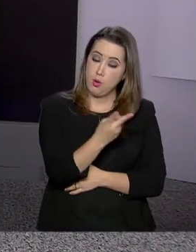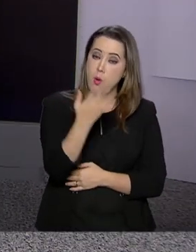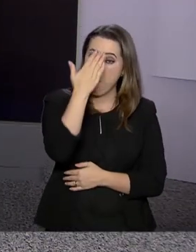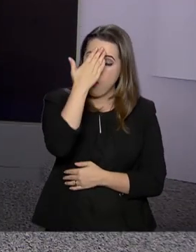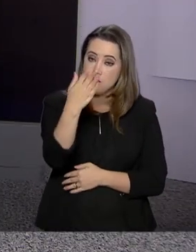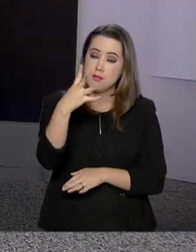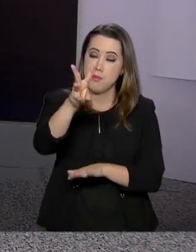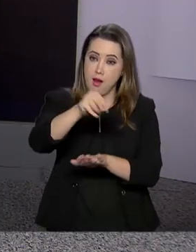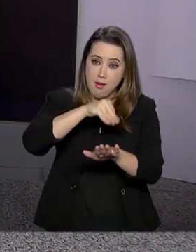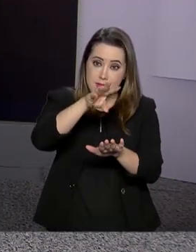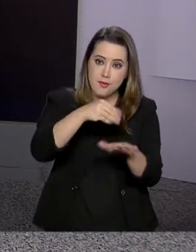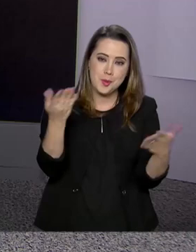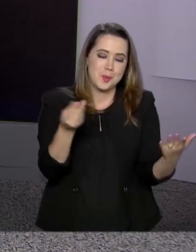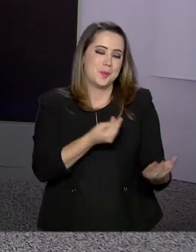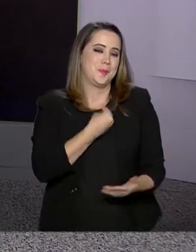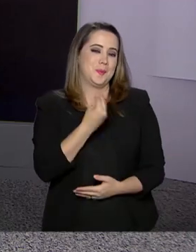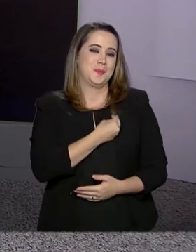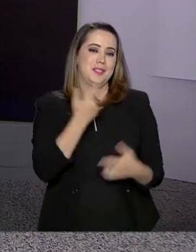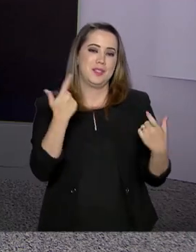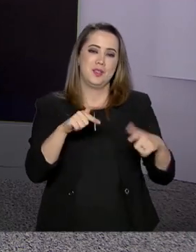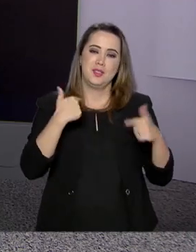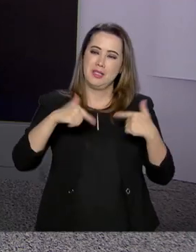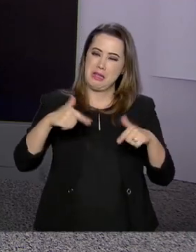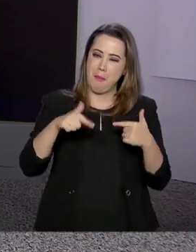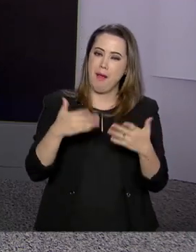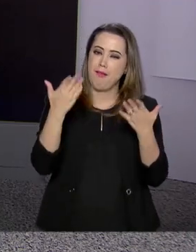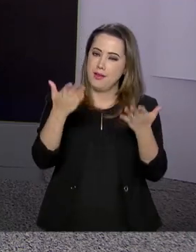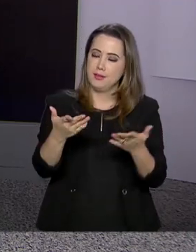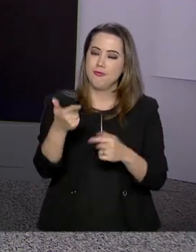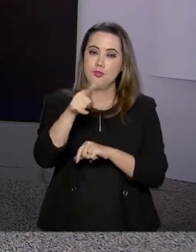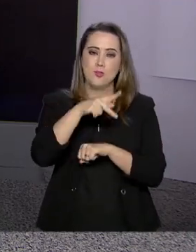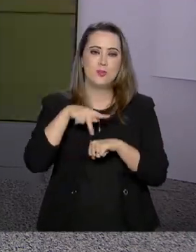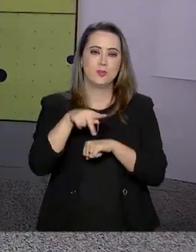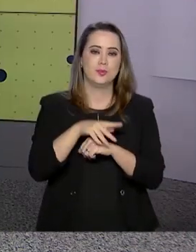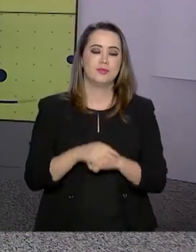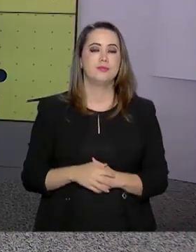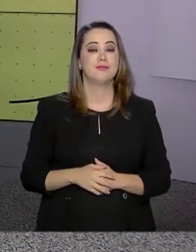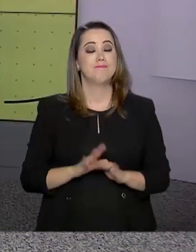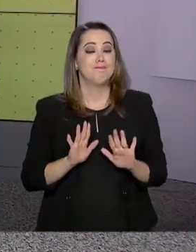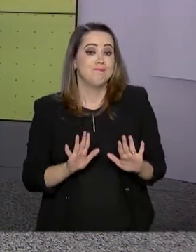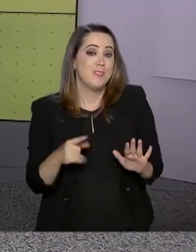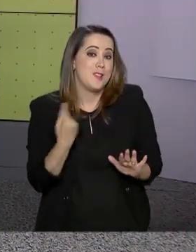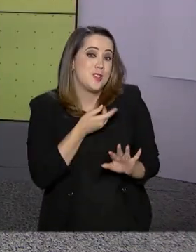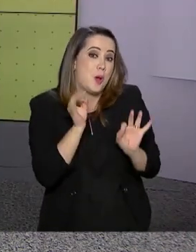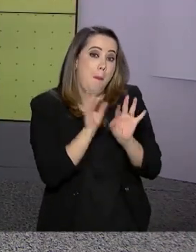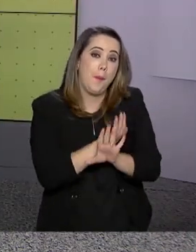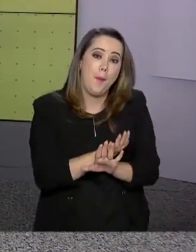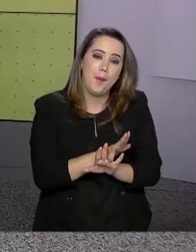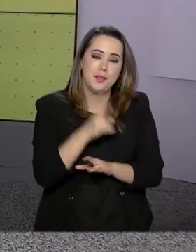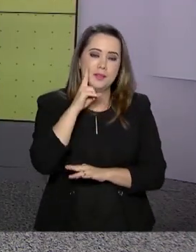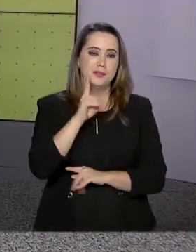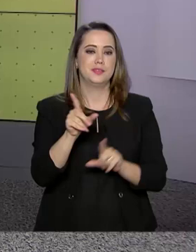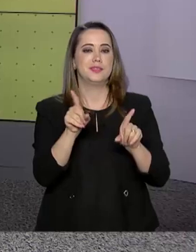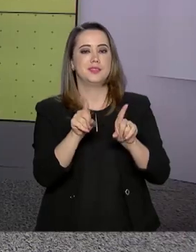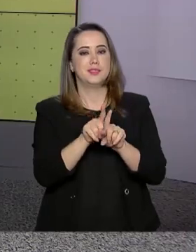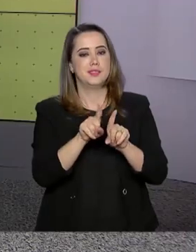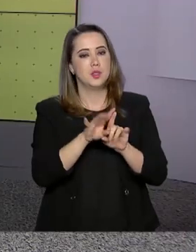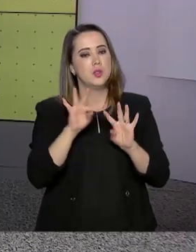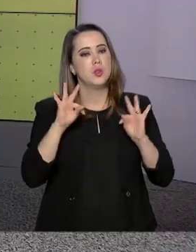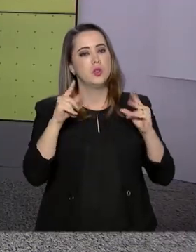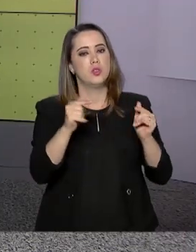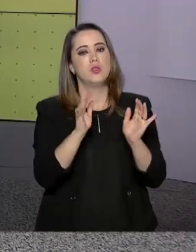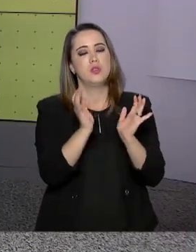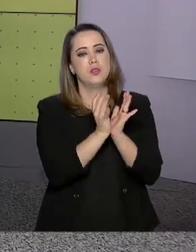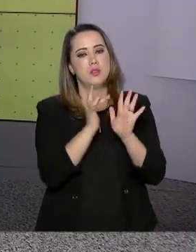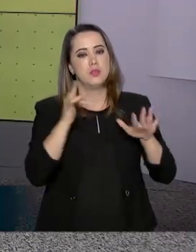Pontes pelas informações ao vivo aí dessa missão na Guiana Francesa. E a gente termina por aqui. Acompanhe todas as